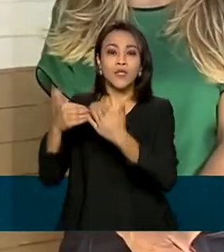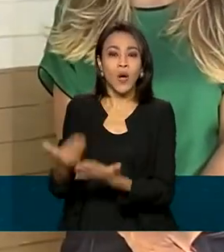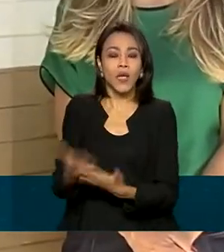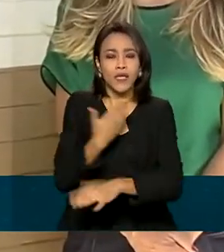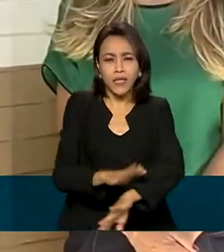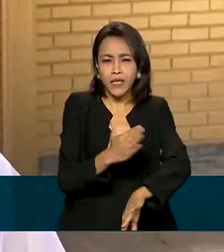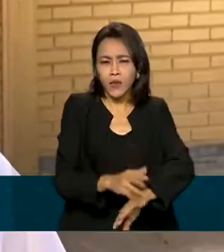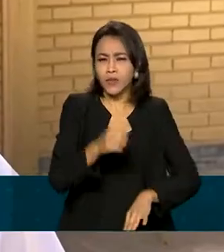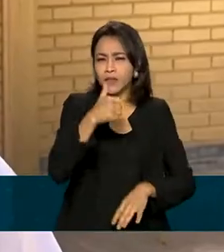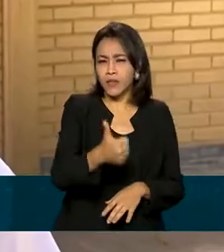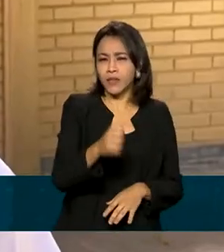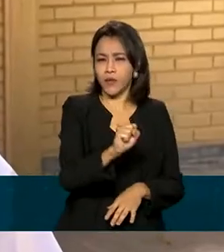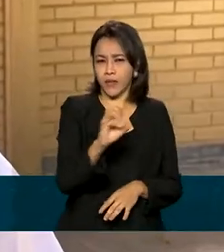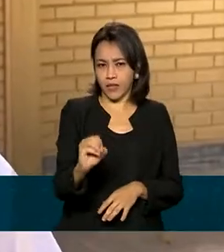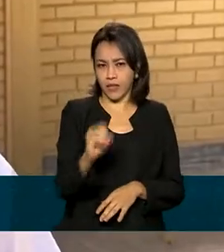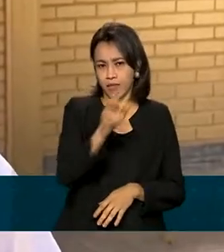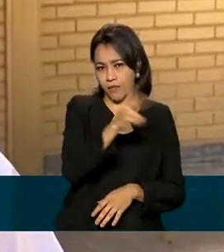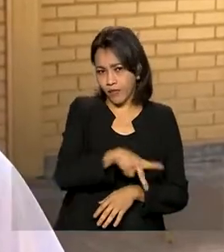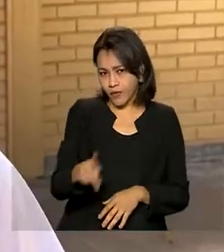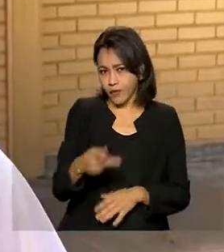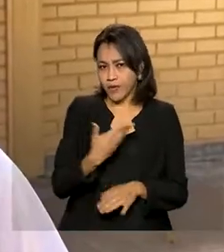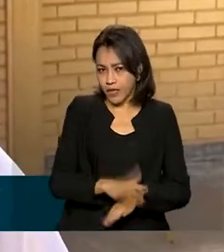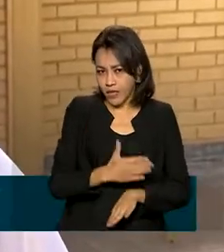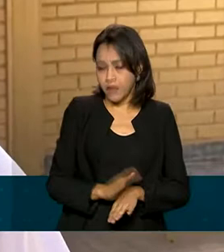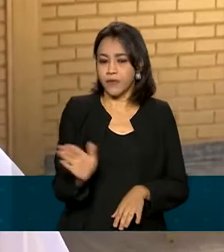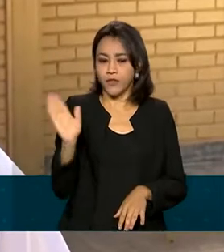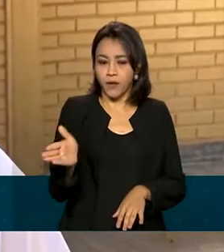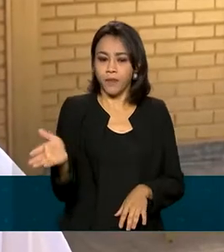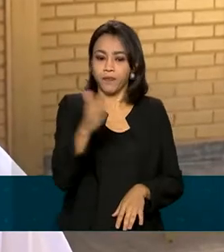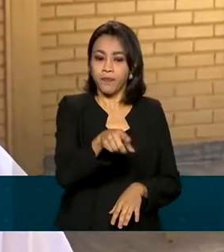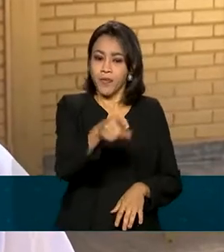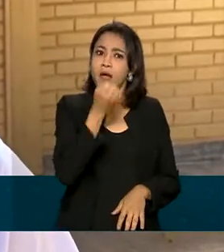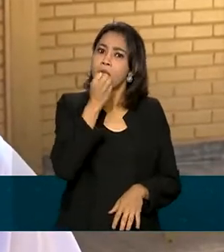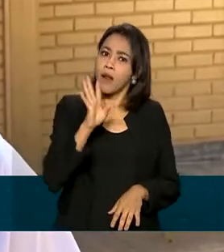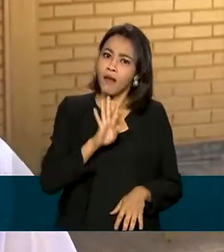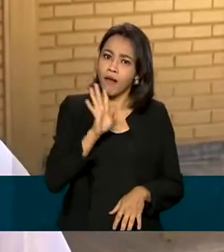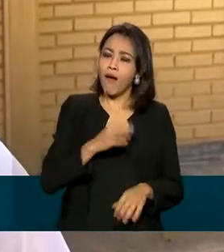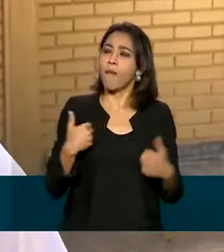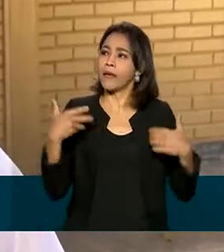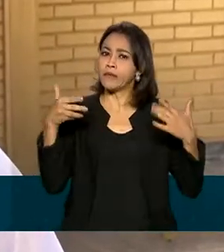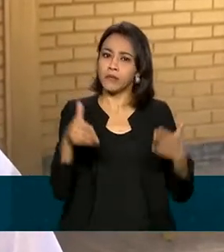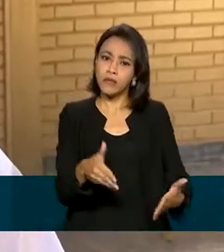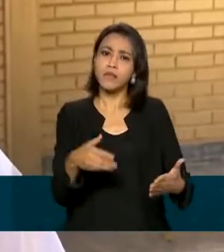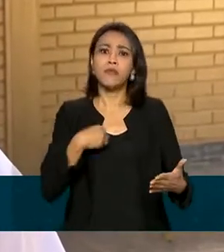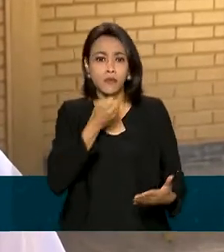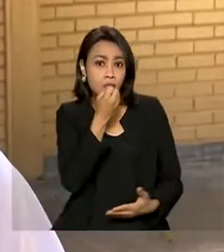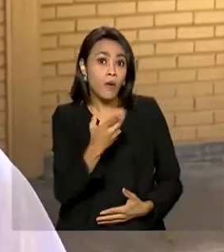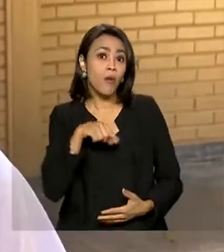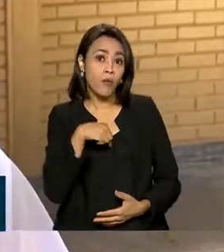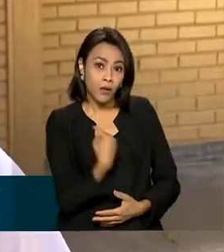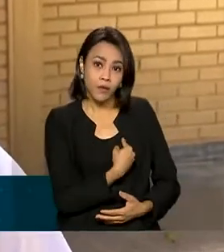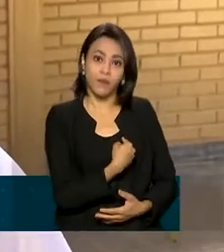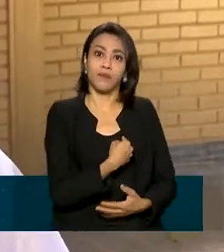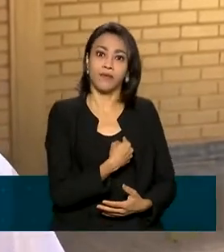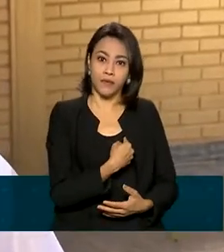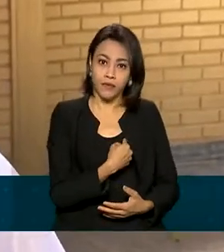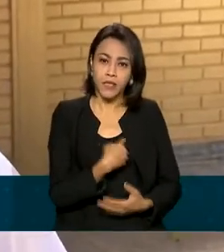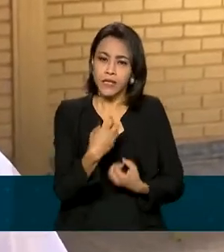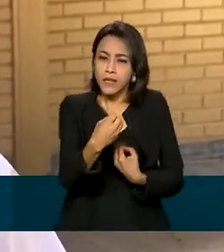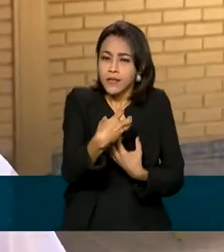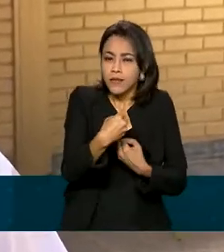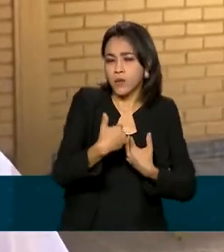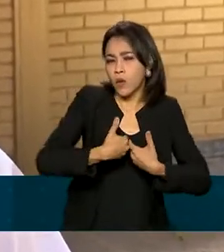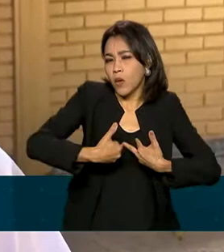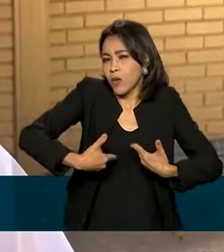professores. As pessoas que ficam com a gente é muito legal, é participativa. E está sendo bom para a gente, está ensinando